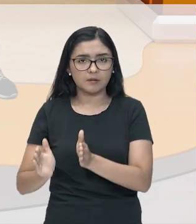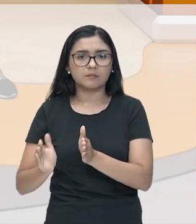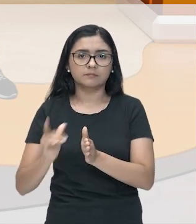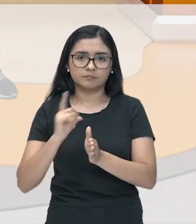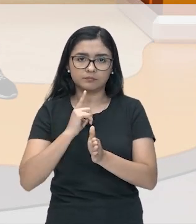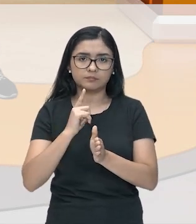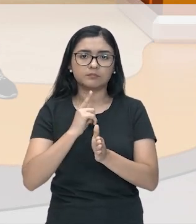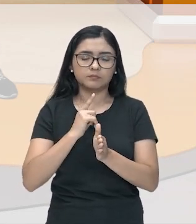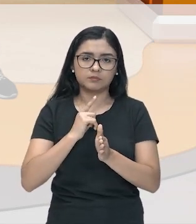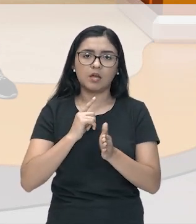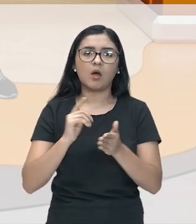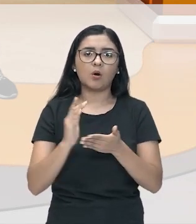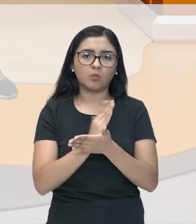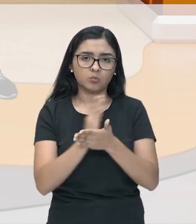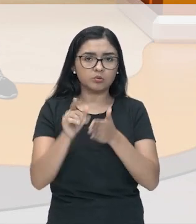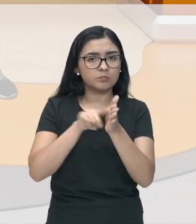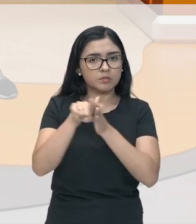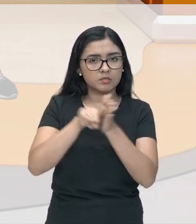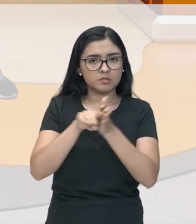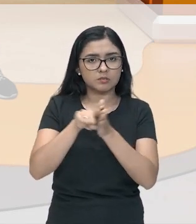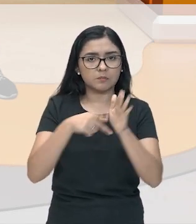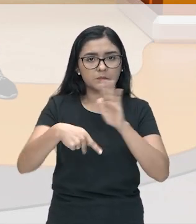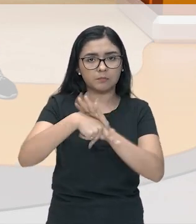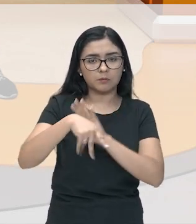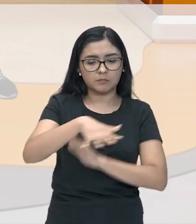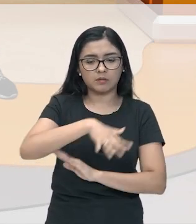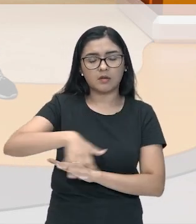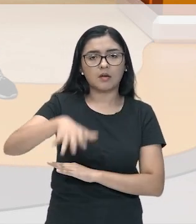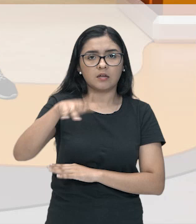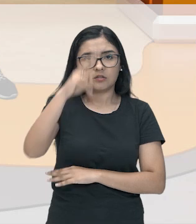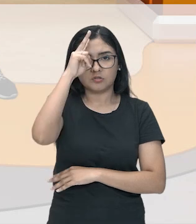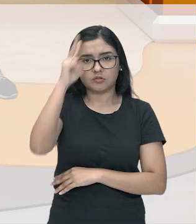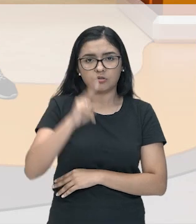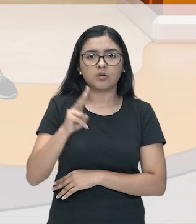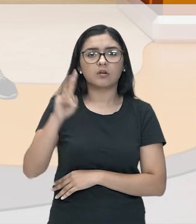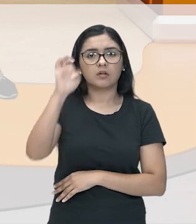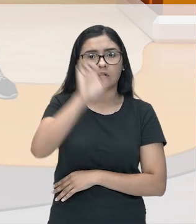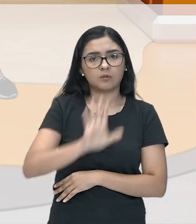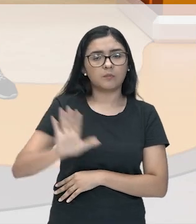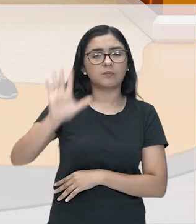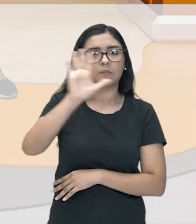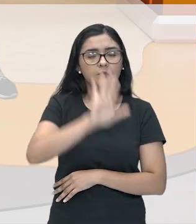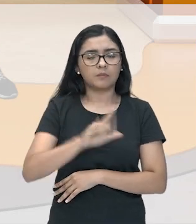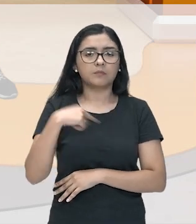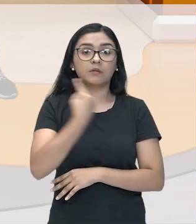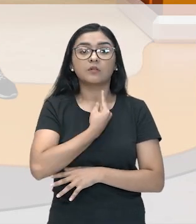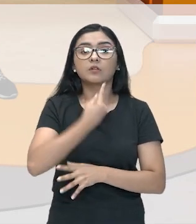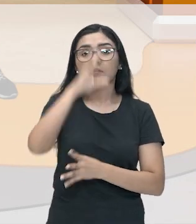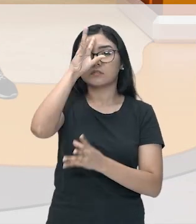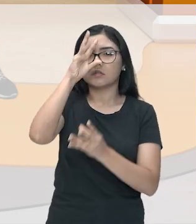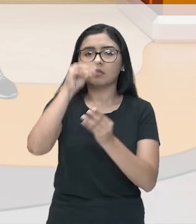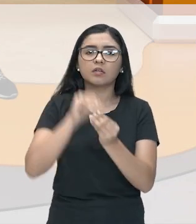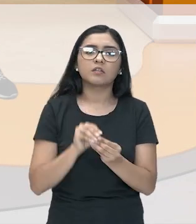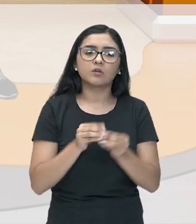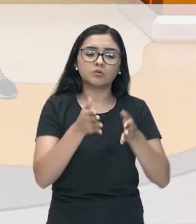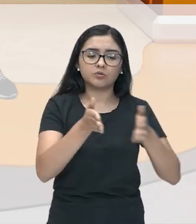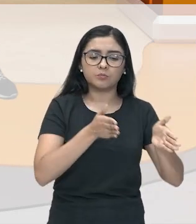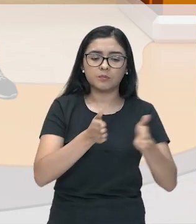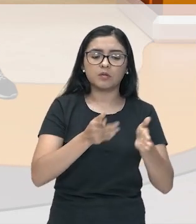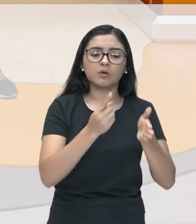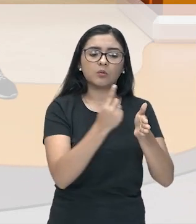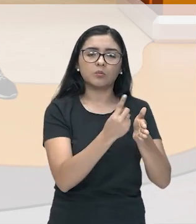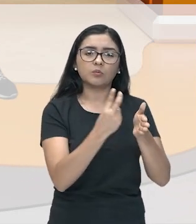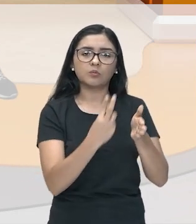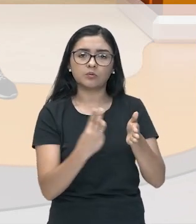por historiadores europeus, para a gente entender aí a divisão da história e entender um